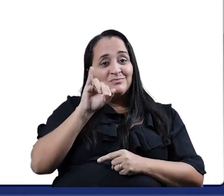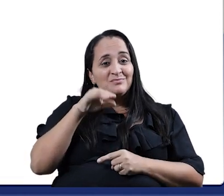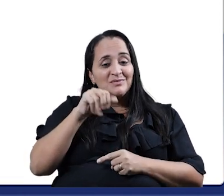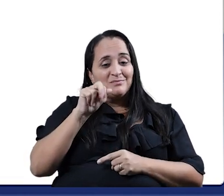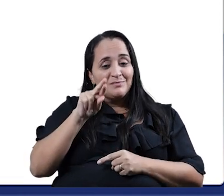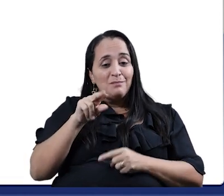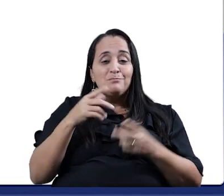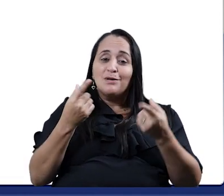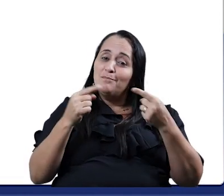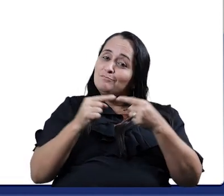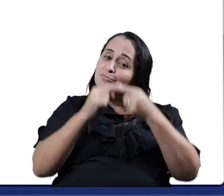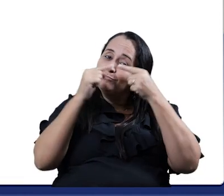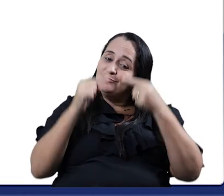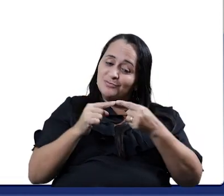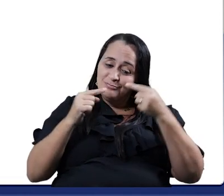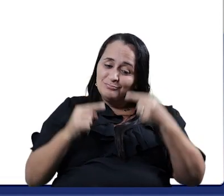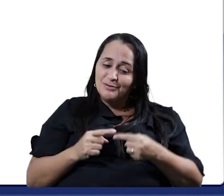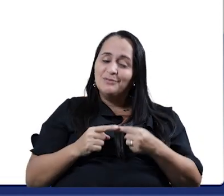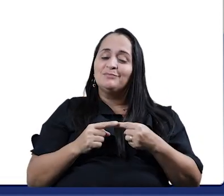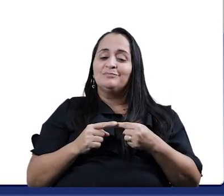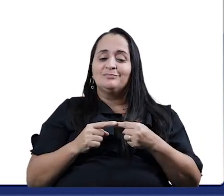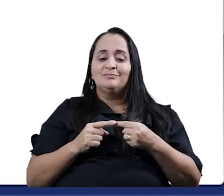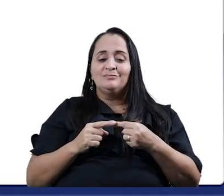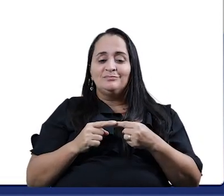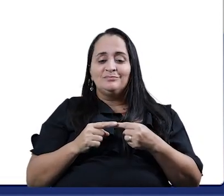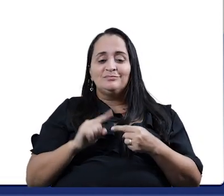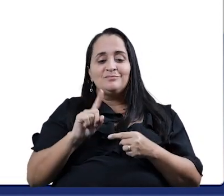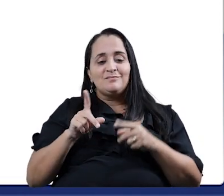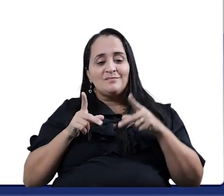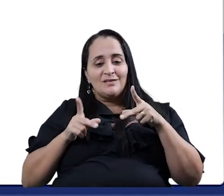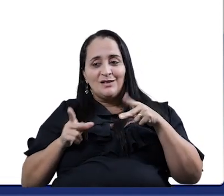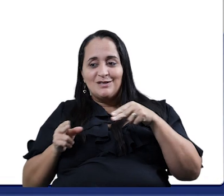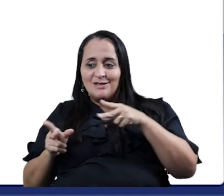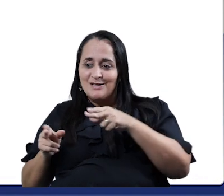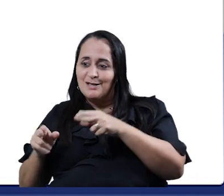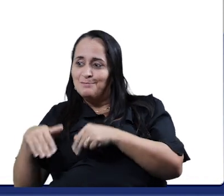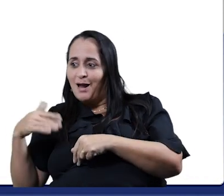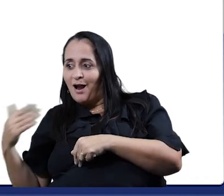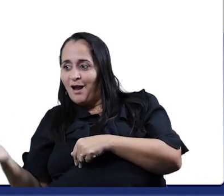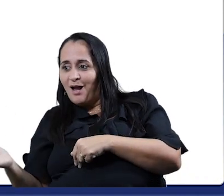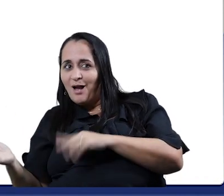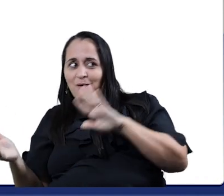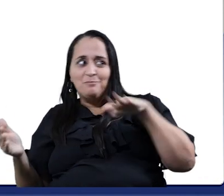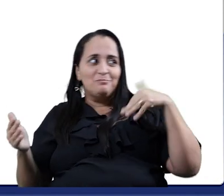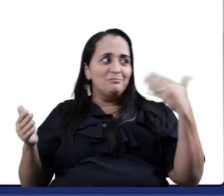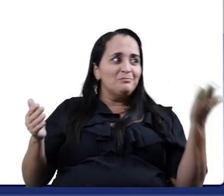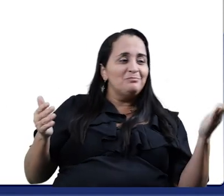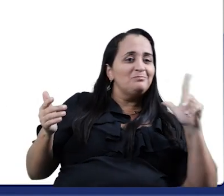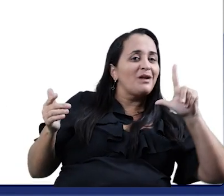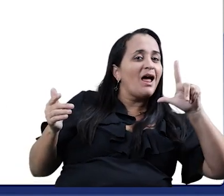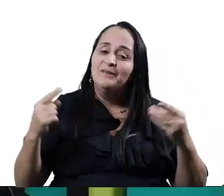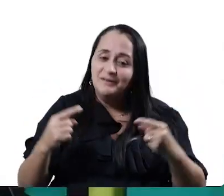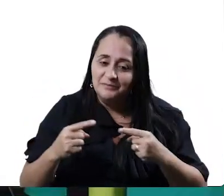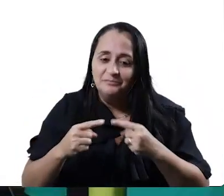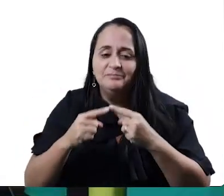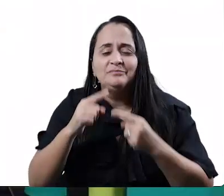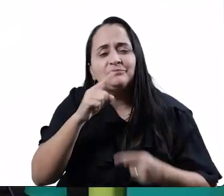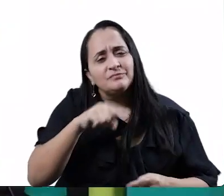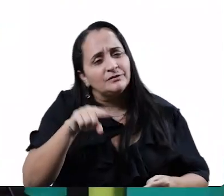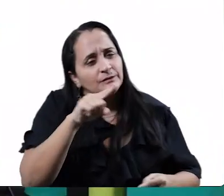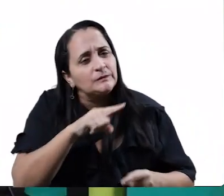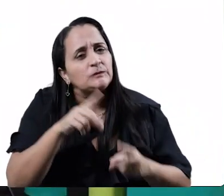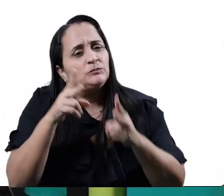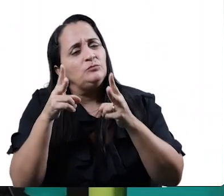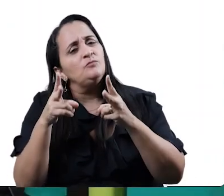nadar e mar. E, cirili pra cá e pra lá, também está rimando. Certo? Vocês